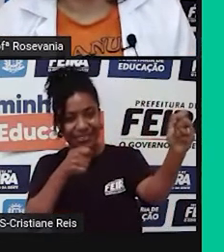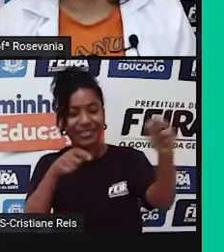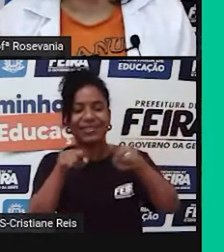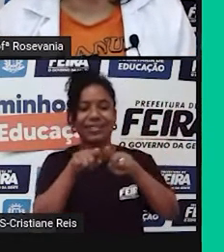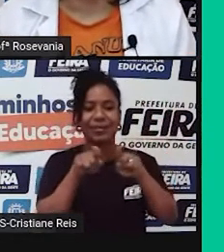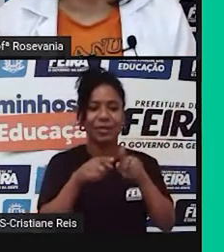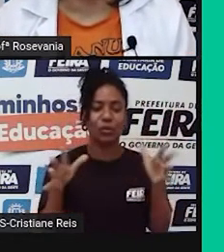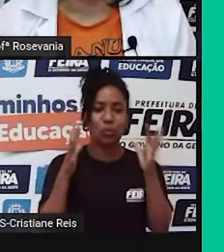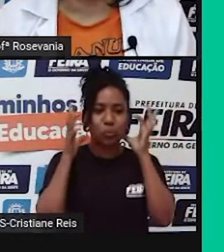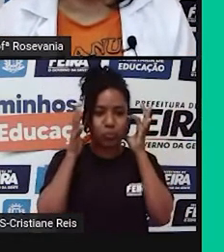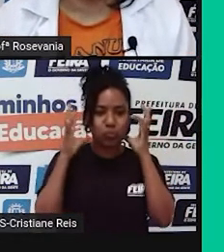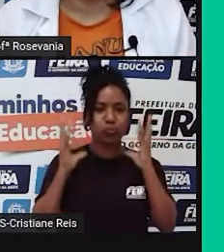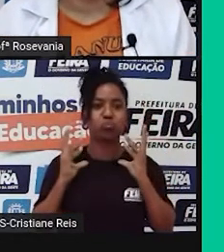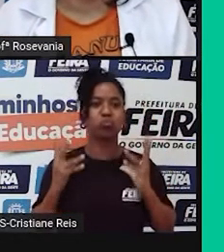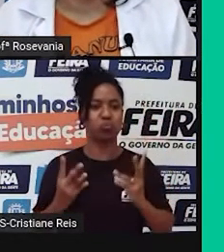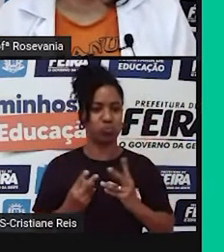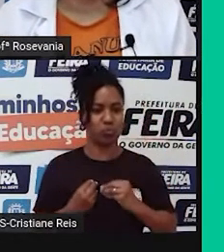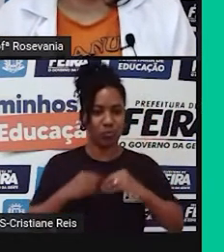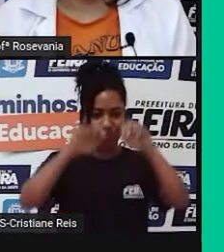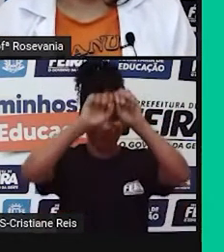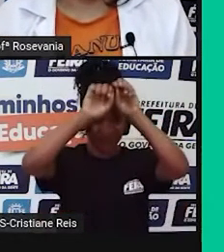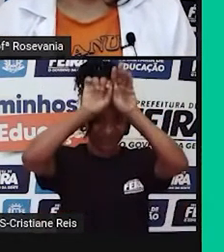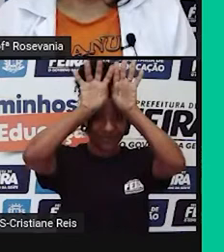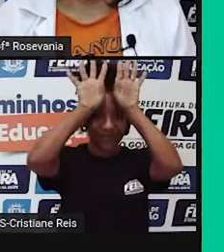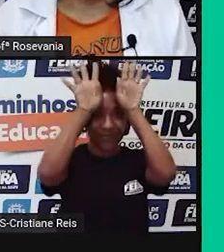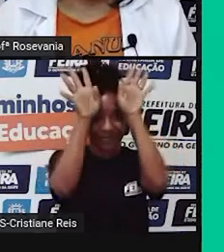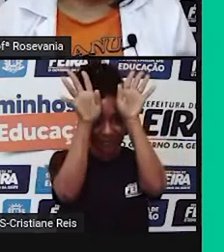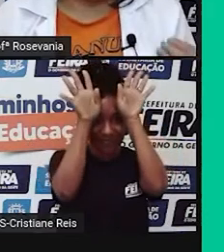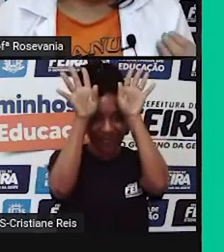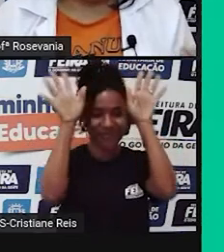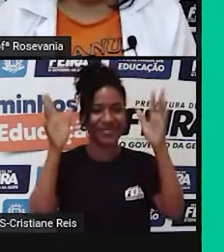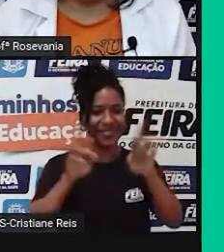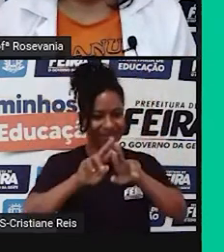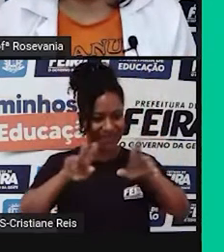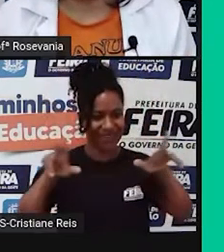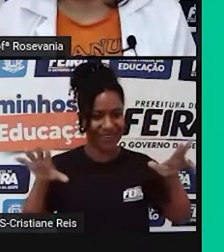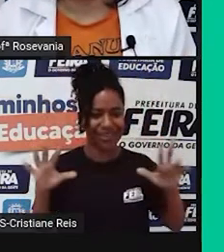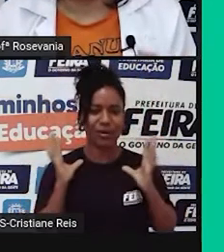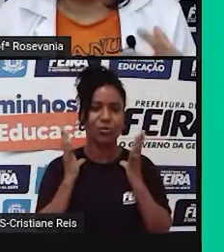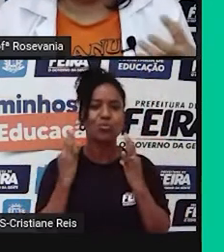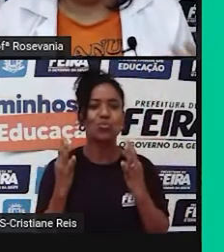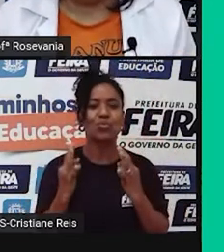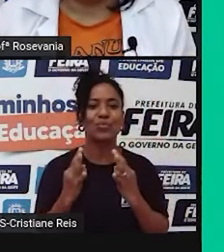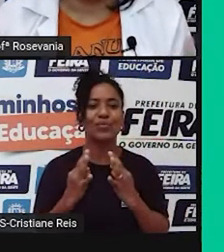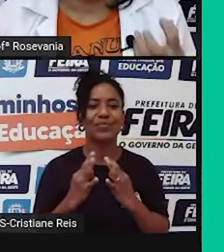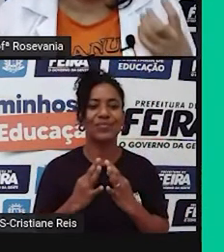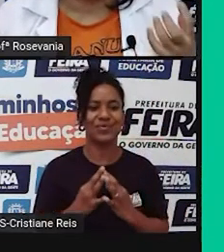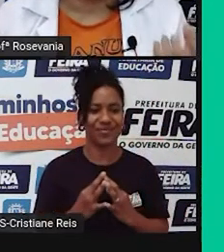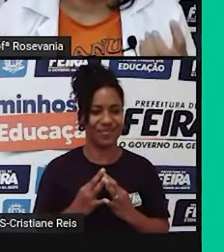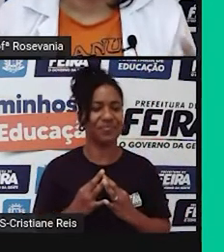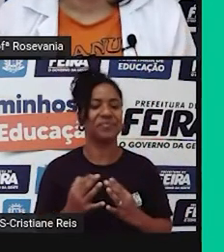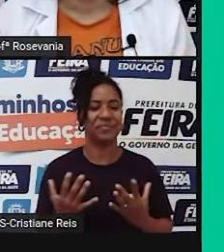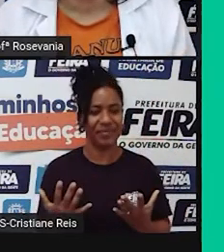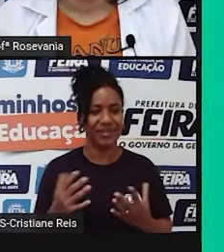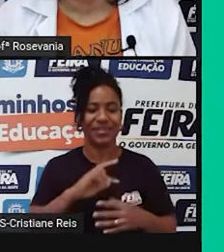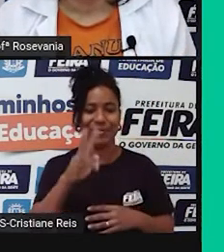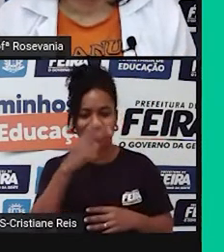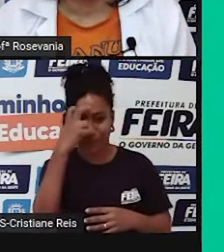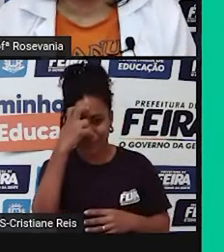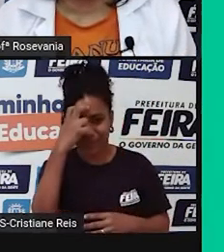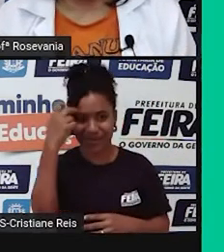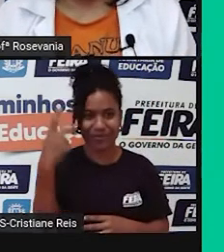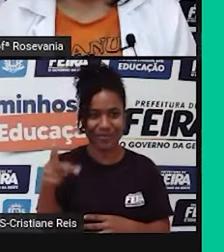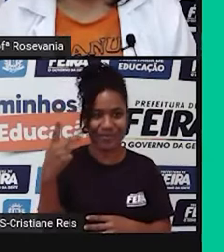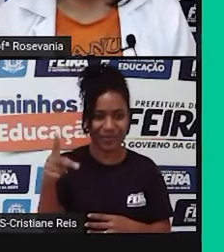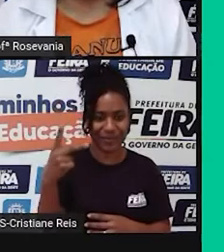próprios, usando penas, usando, né, sementes, pegando mesmo tudo aquilo mesmo que a